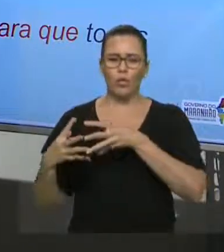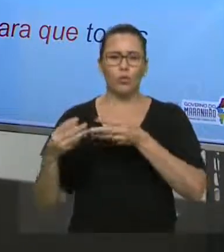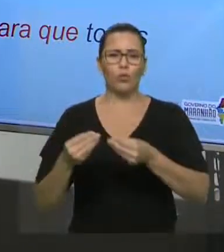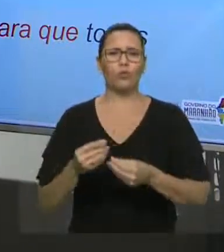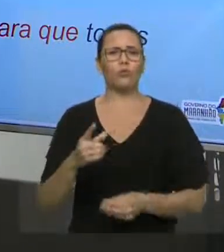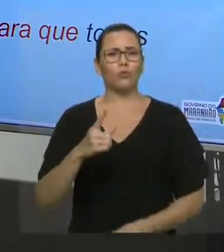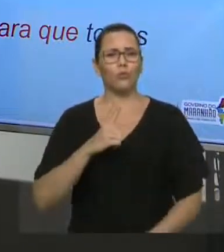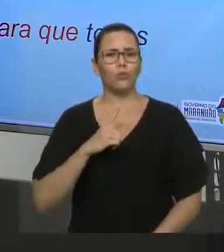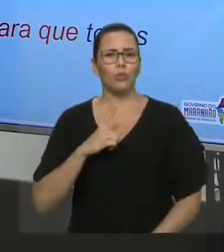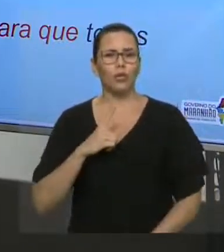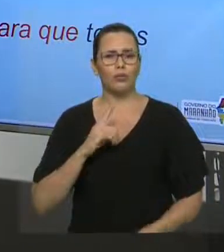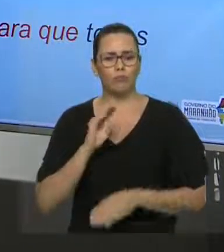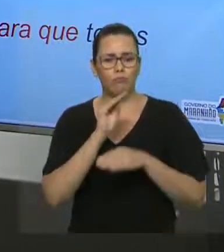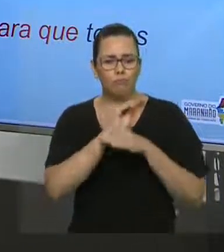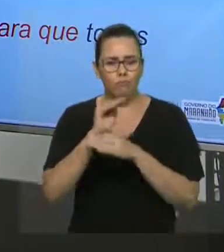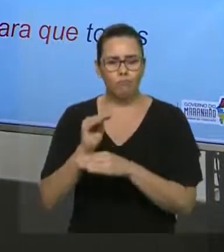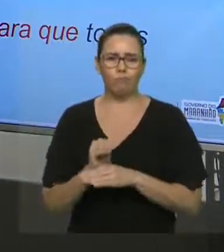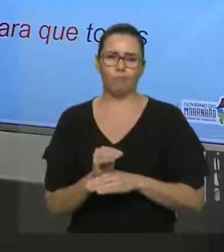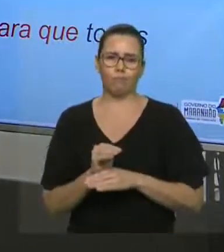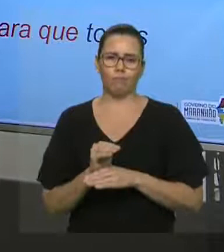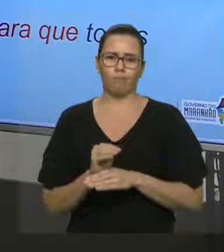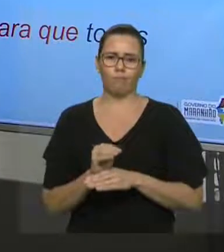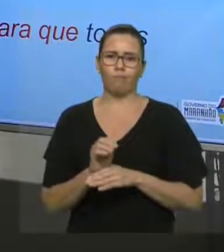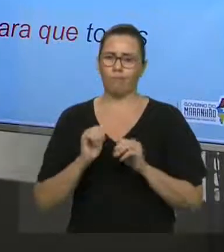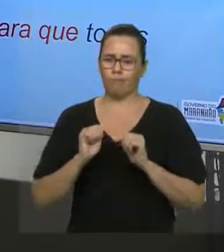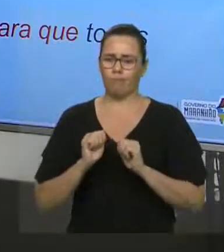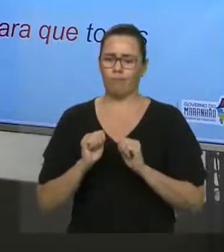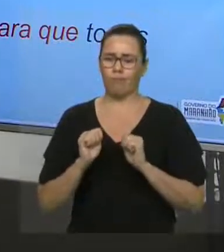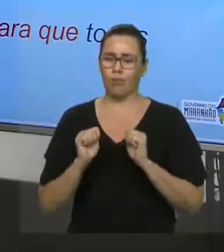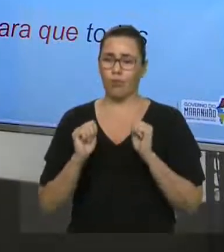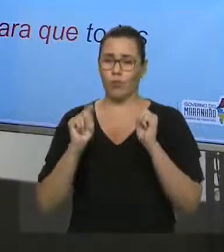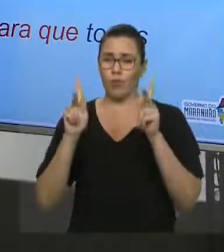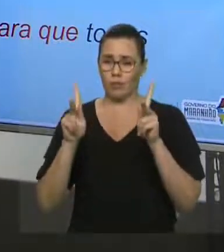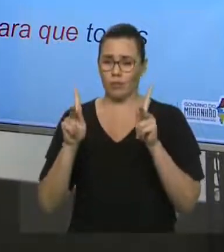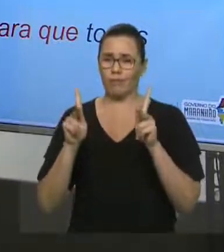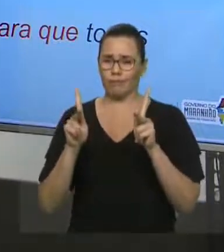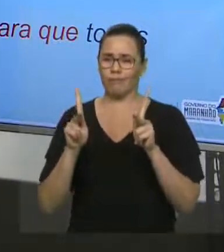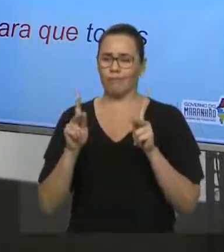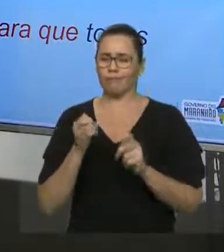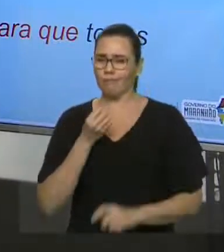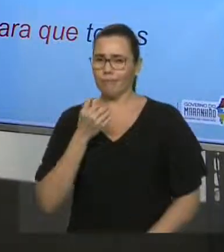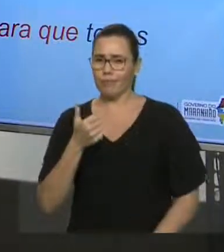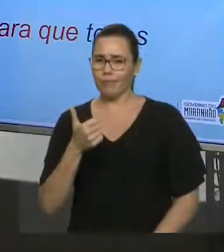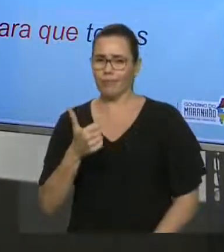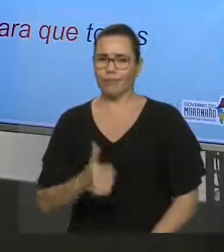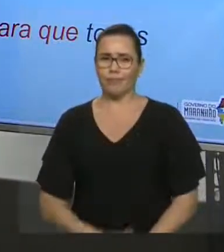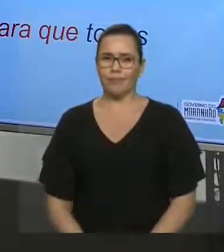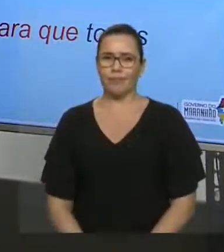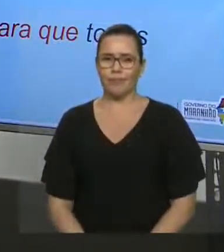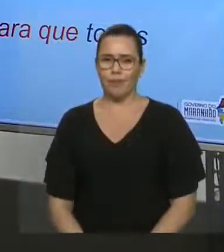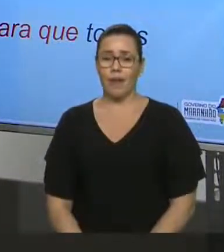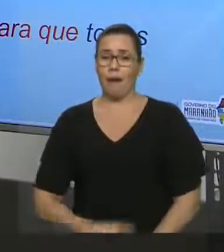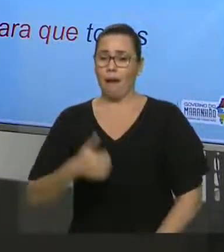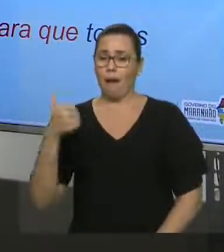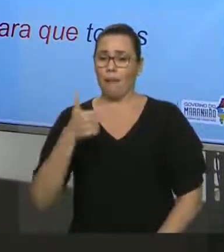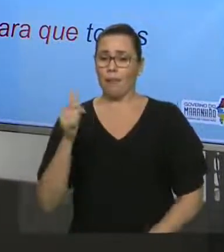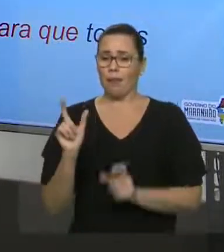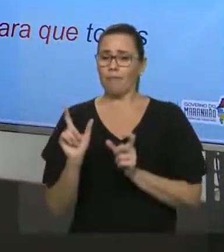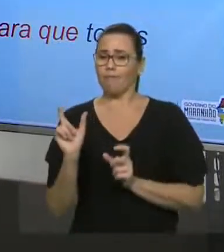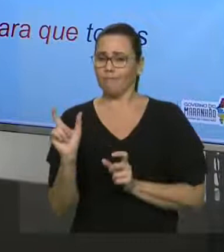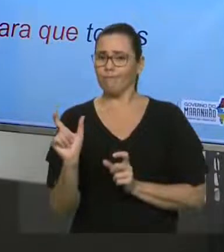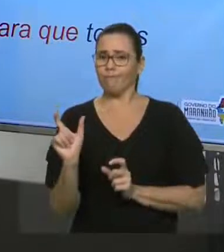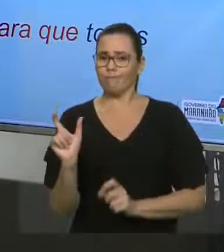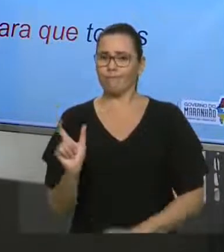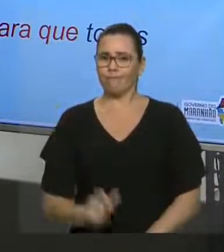todos tenham assistência. Tudo bem? Pronto. Olha só. Aquela segunda oração que está introduzida pela